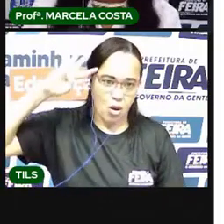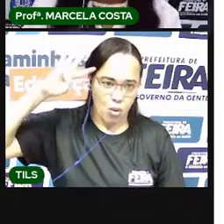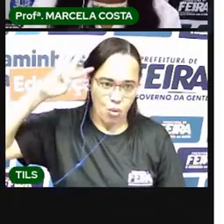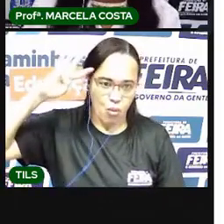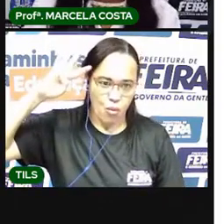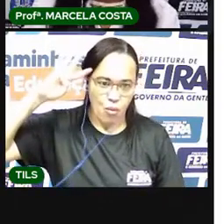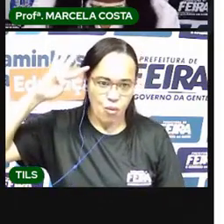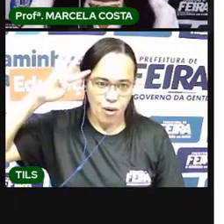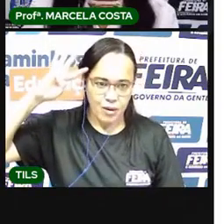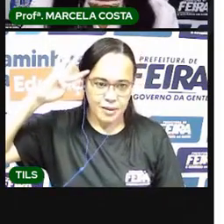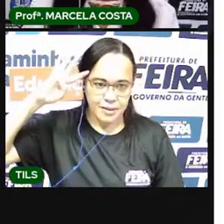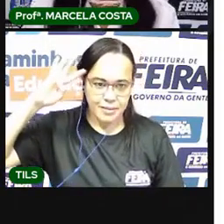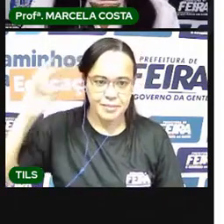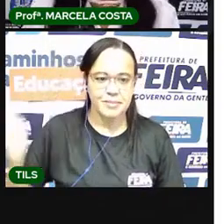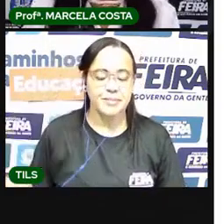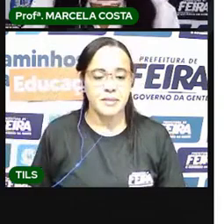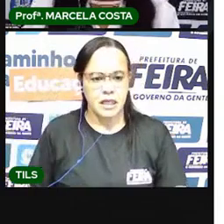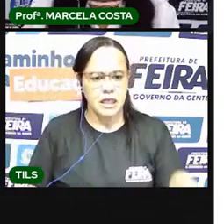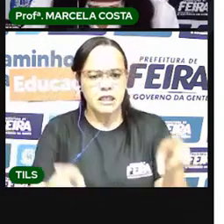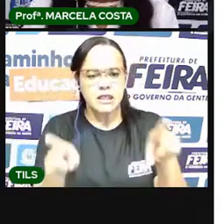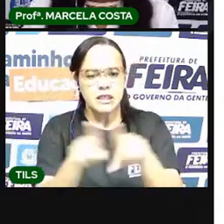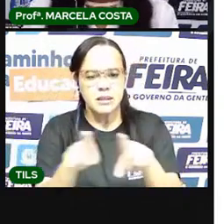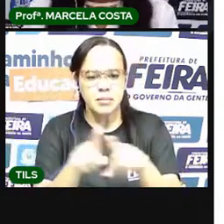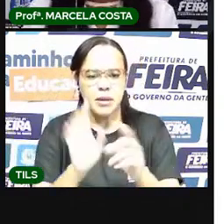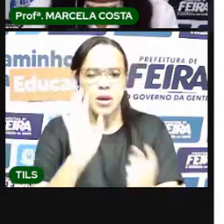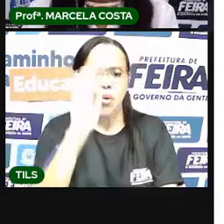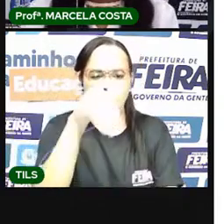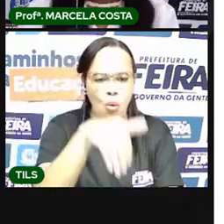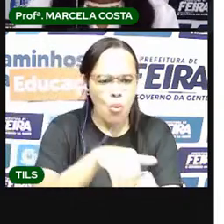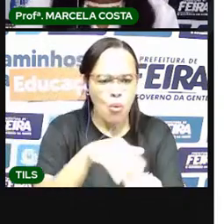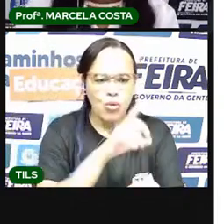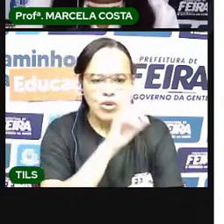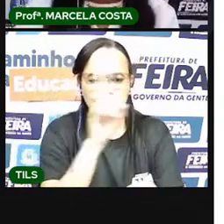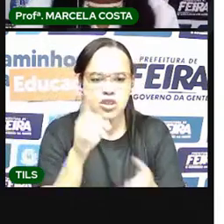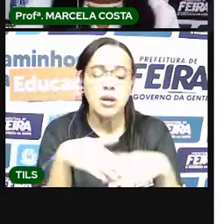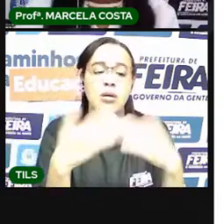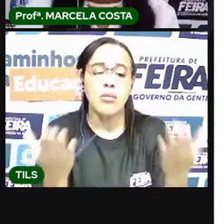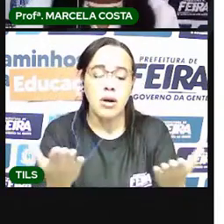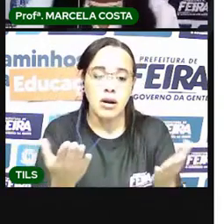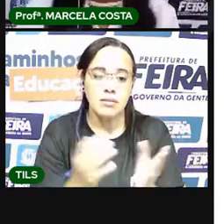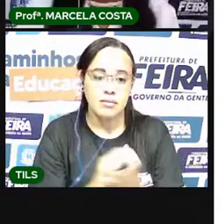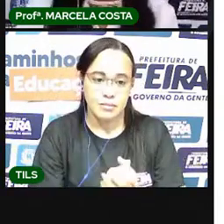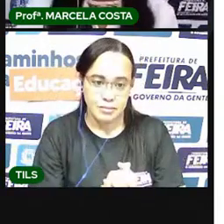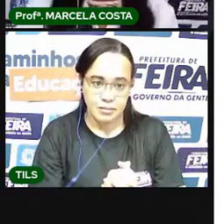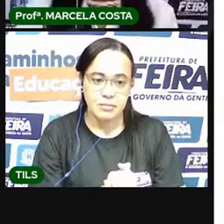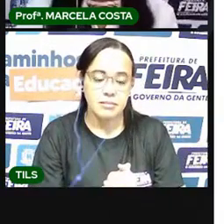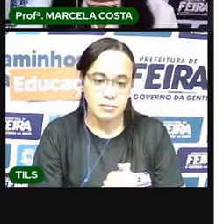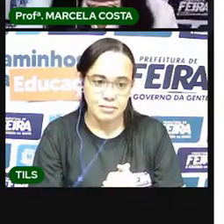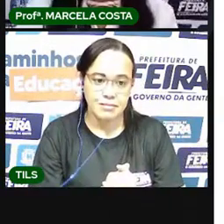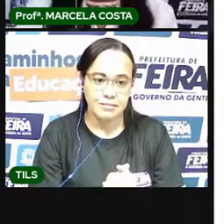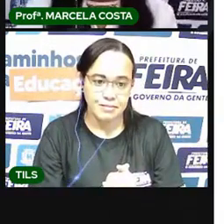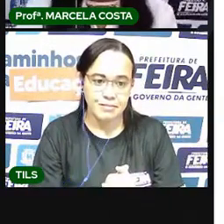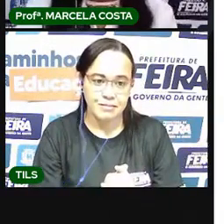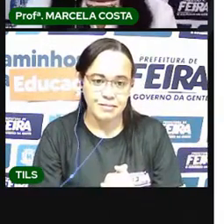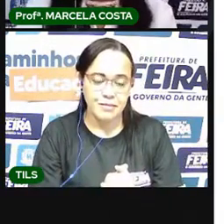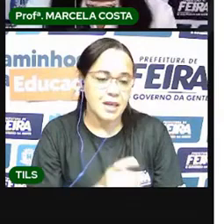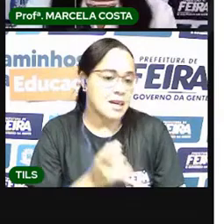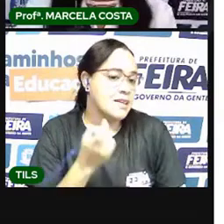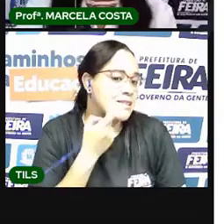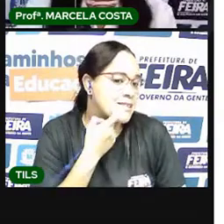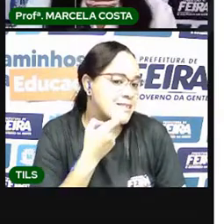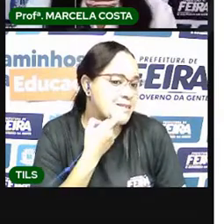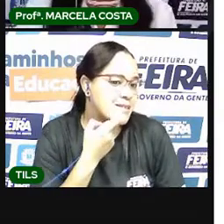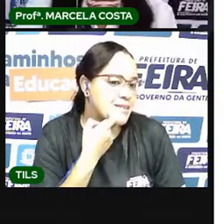Observem também qual é o último dia do mês O último dia do mês é uma sexta